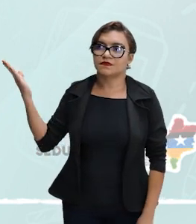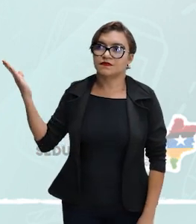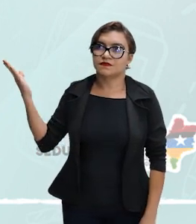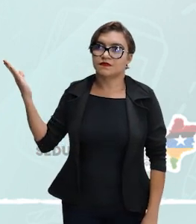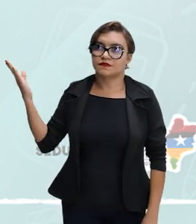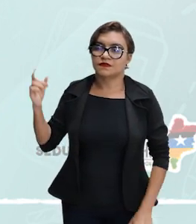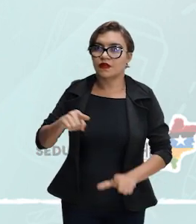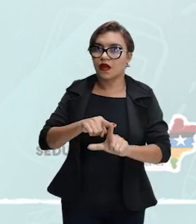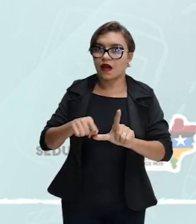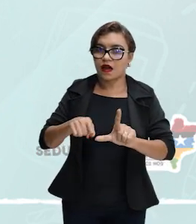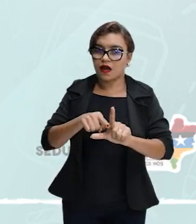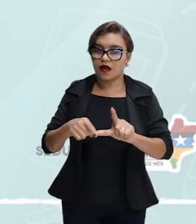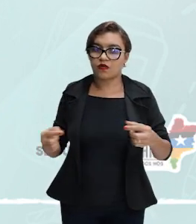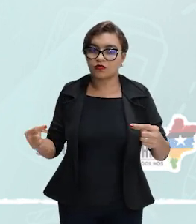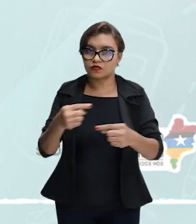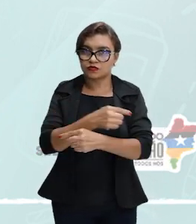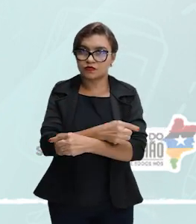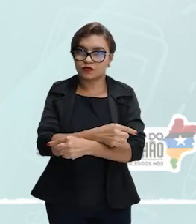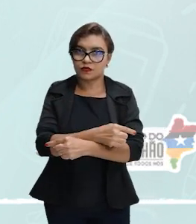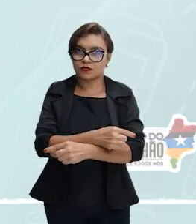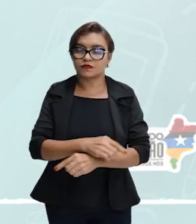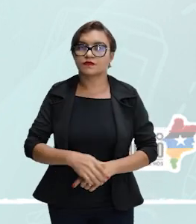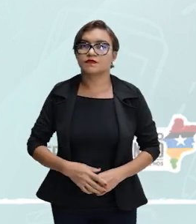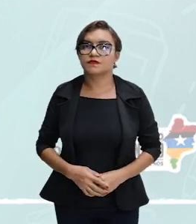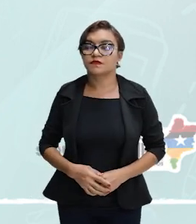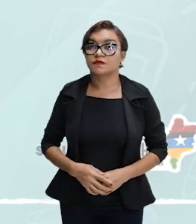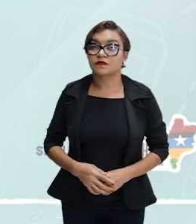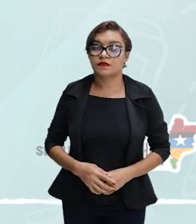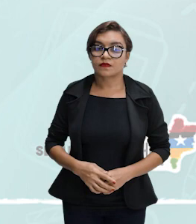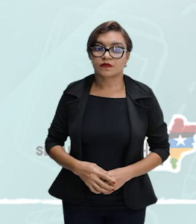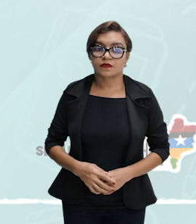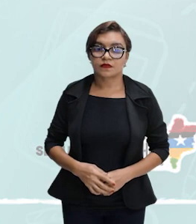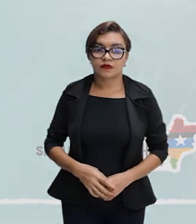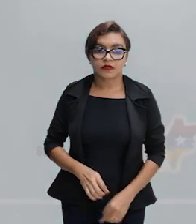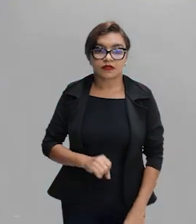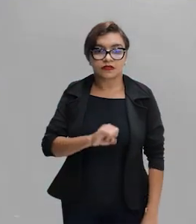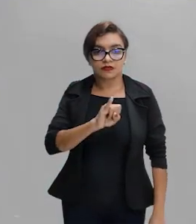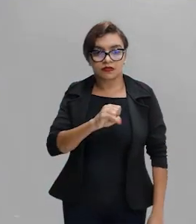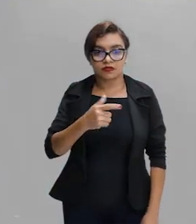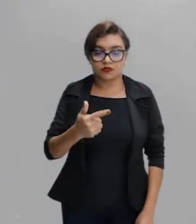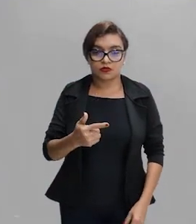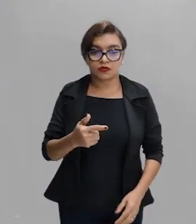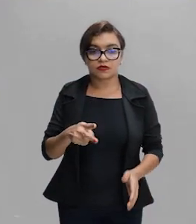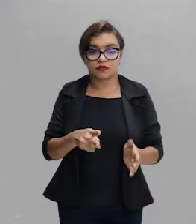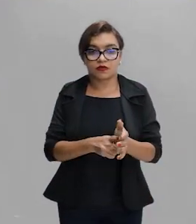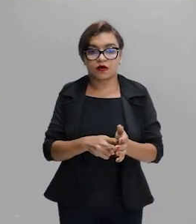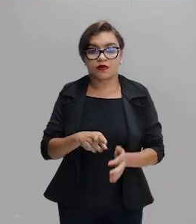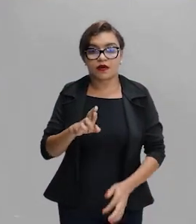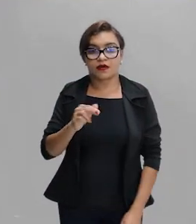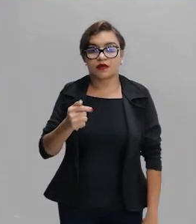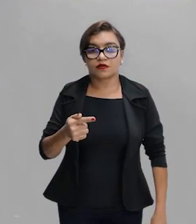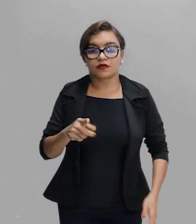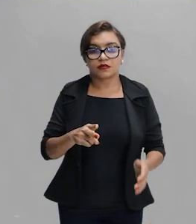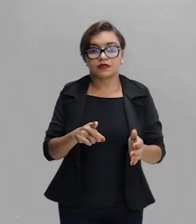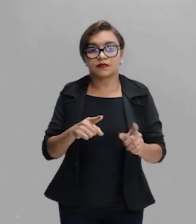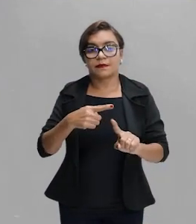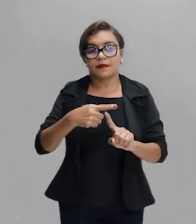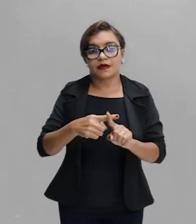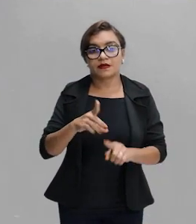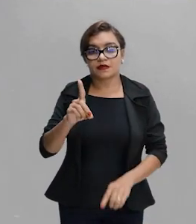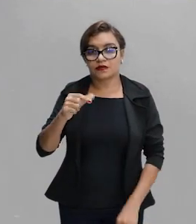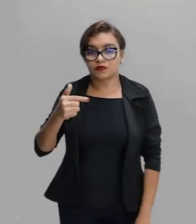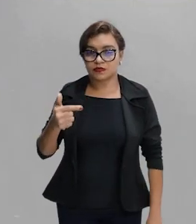ângulos opostos pelo vértice. Ok? E 2 vai ser r2 mais d2 também utilizando a mesma